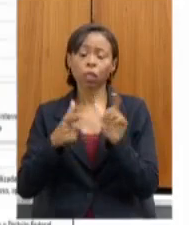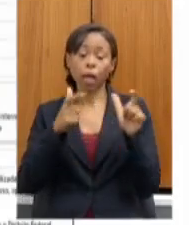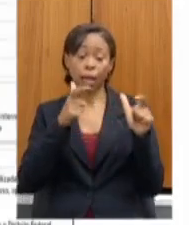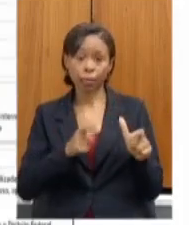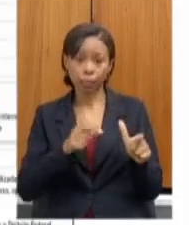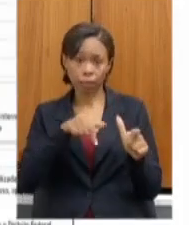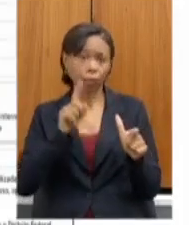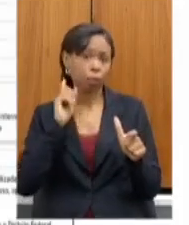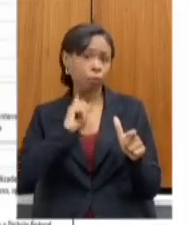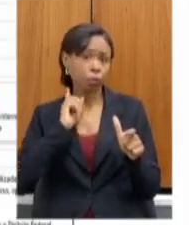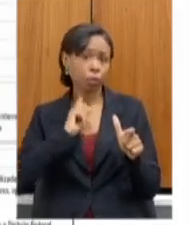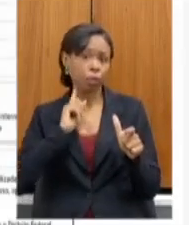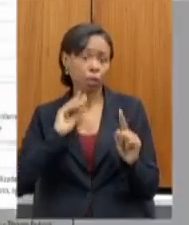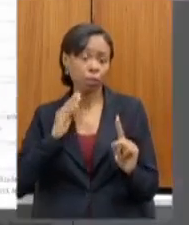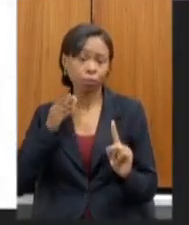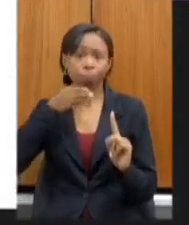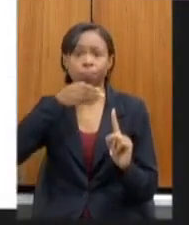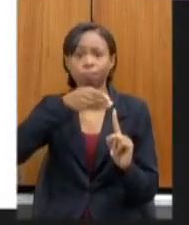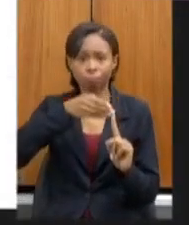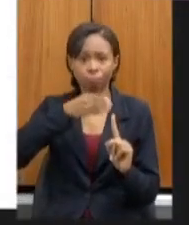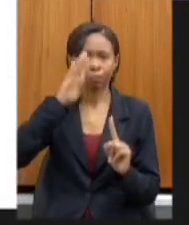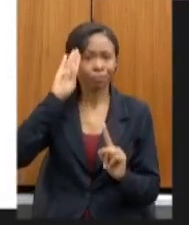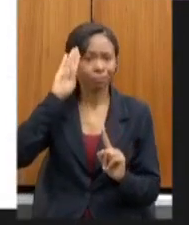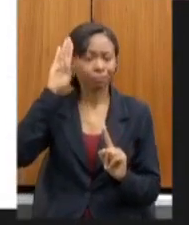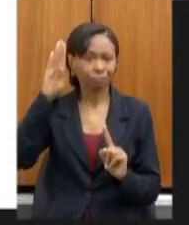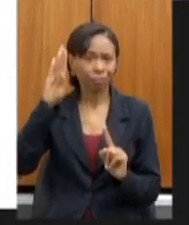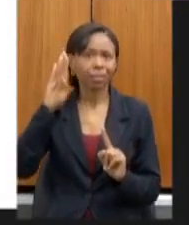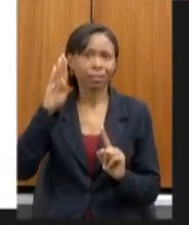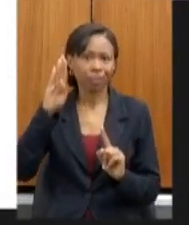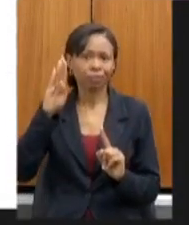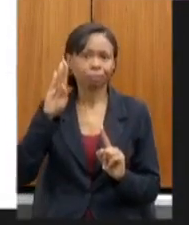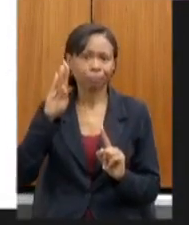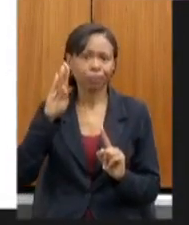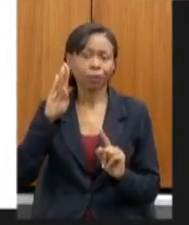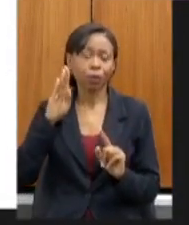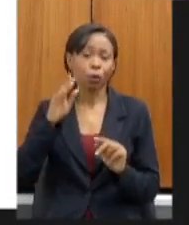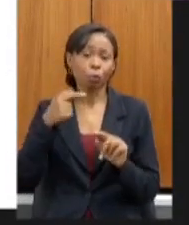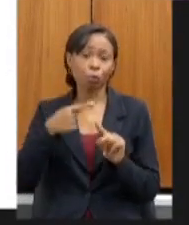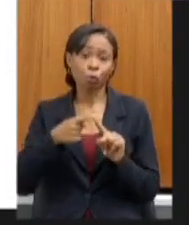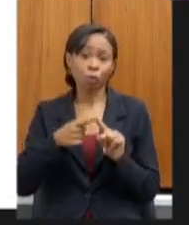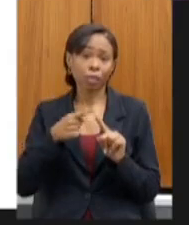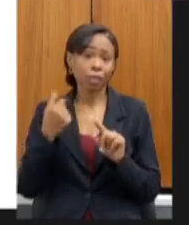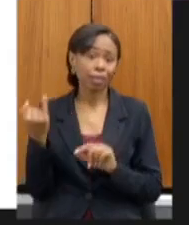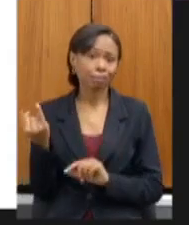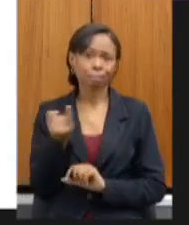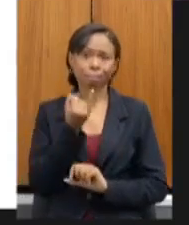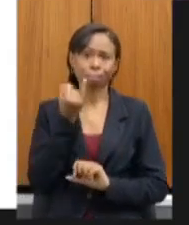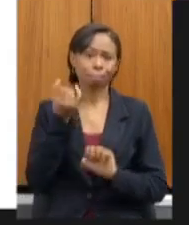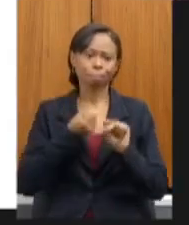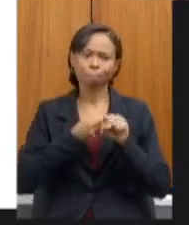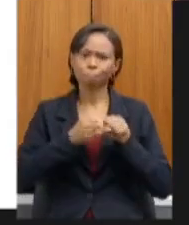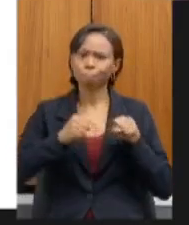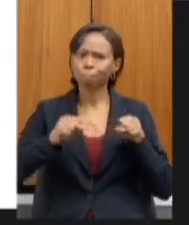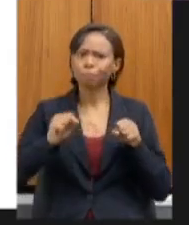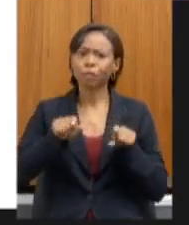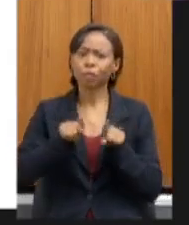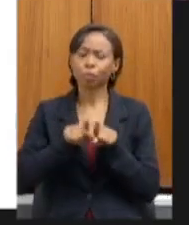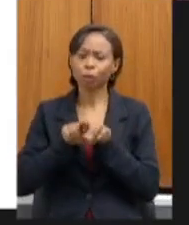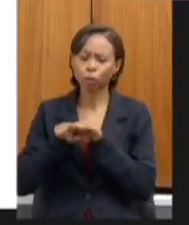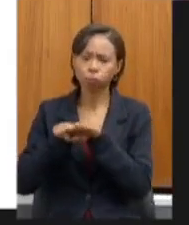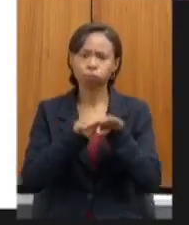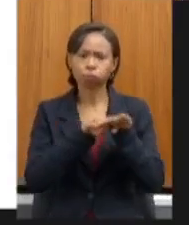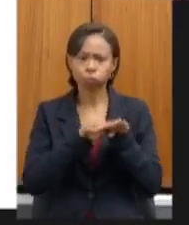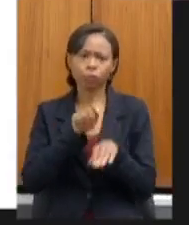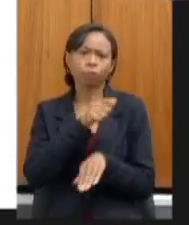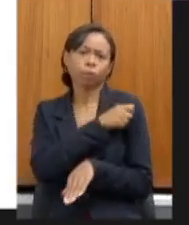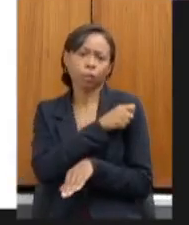Gerais que não é uma operação trivial não só pelos gigantismos mas pela alta heterogeneidade dos alunos a Secretaria